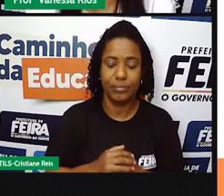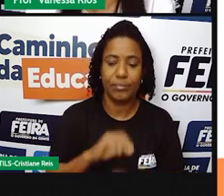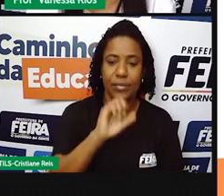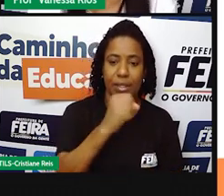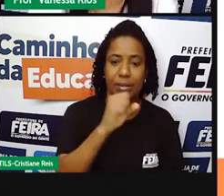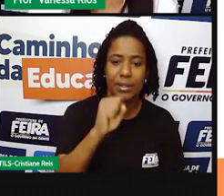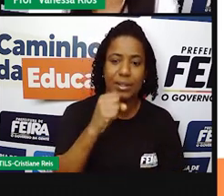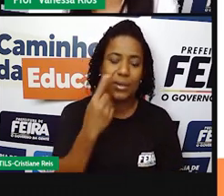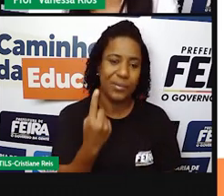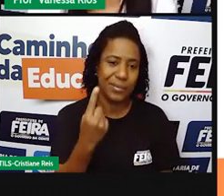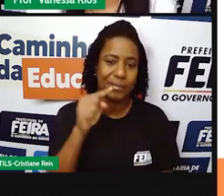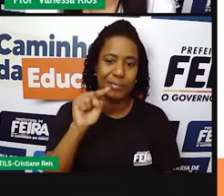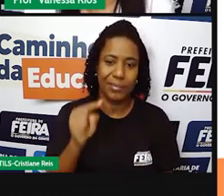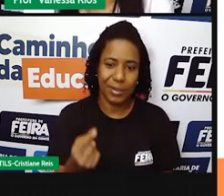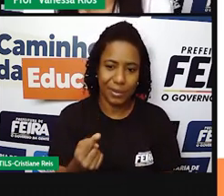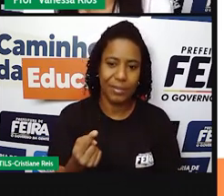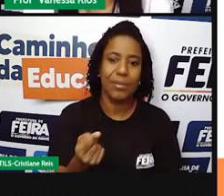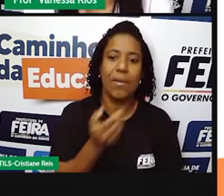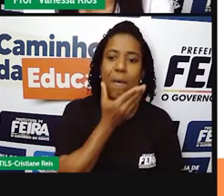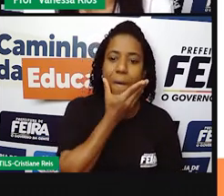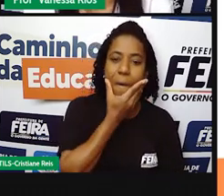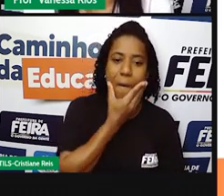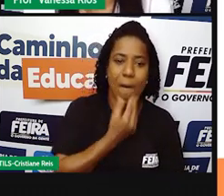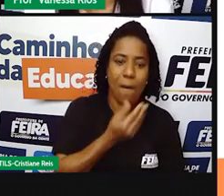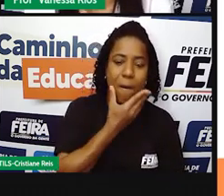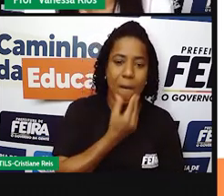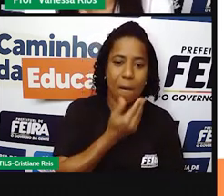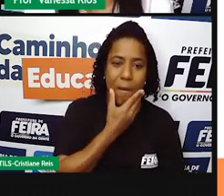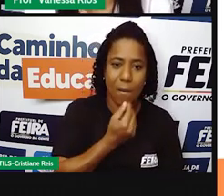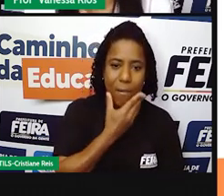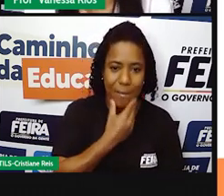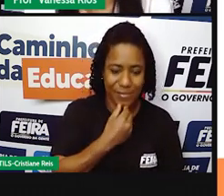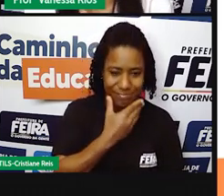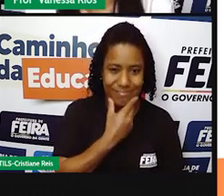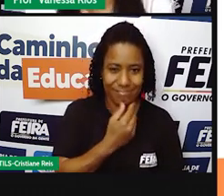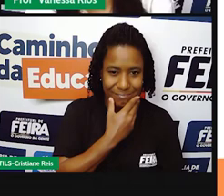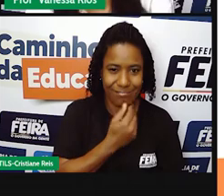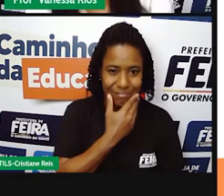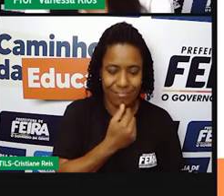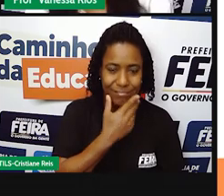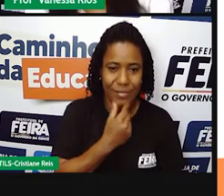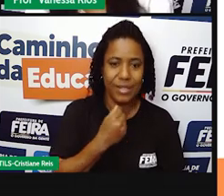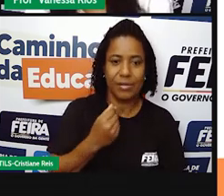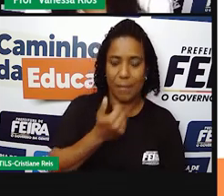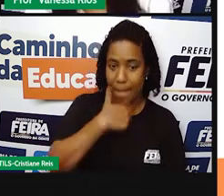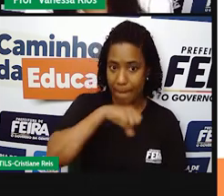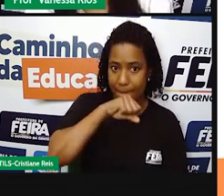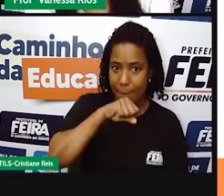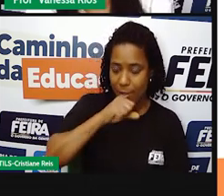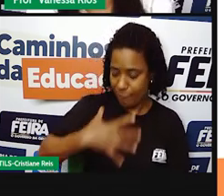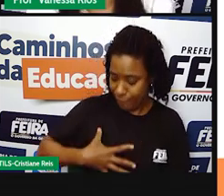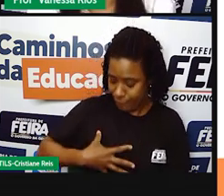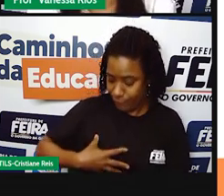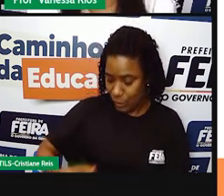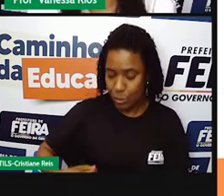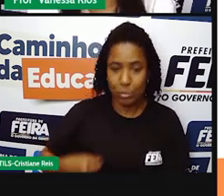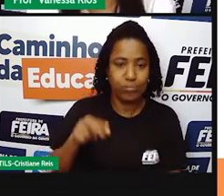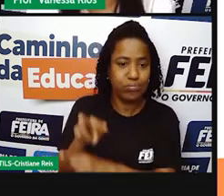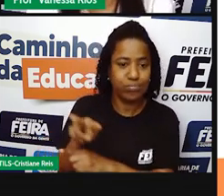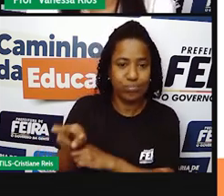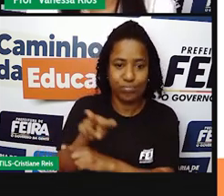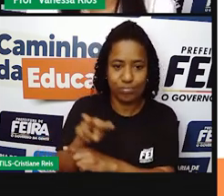vivendo com filhos sem cônjuge. Aí a gente já observa aí a formação diferente da família, né? Onde tem ali